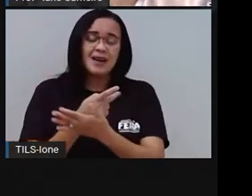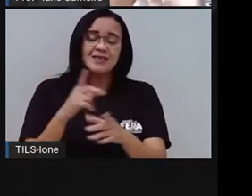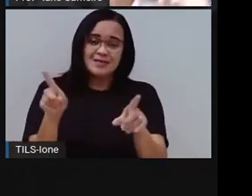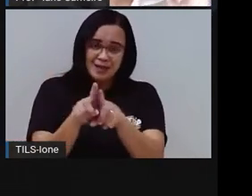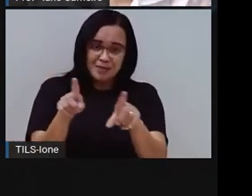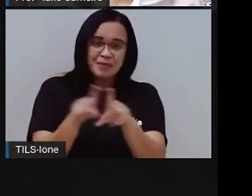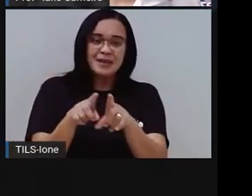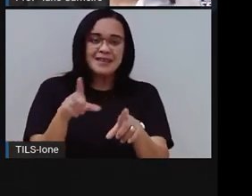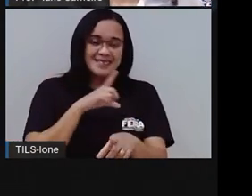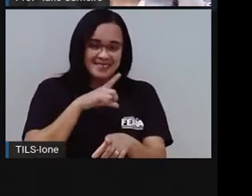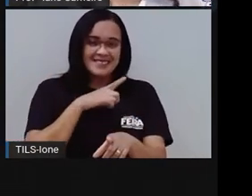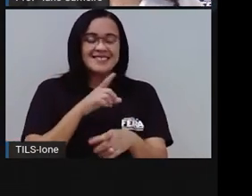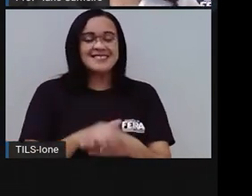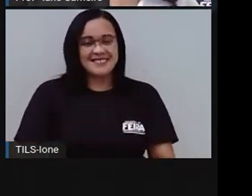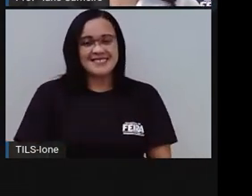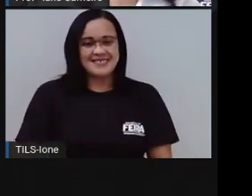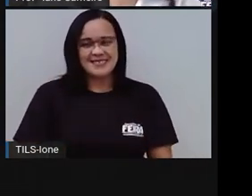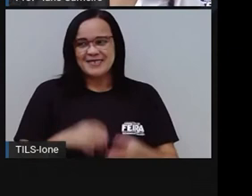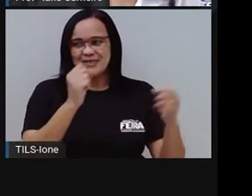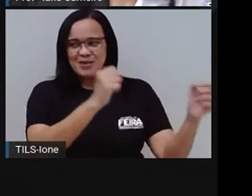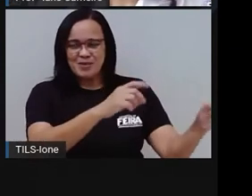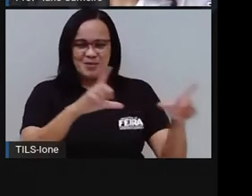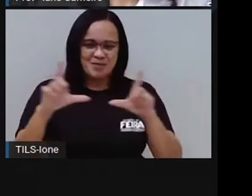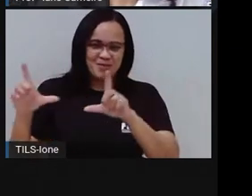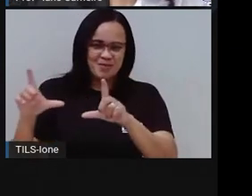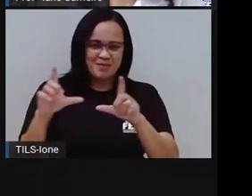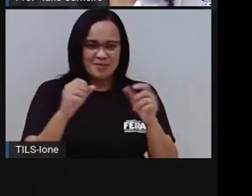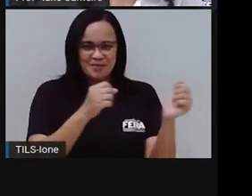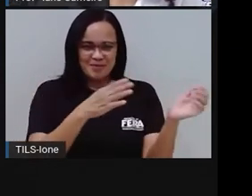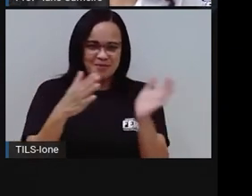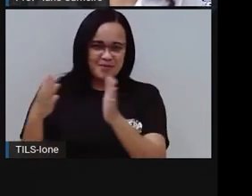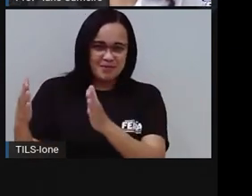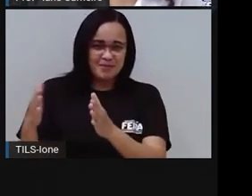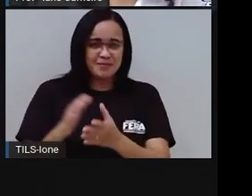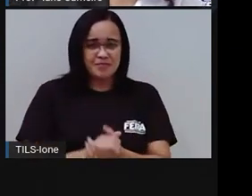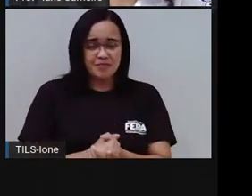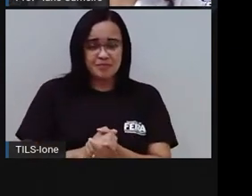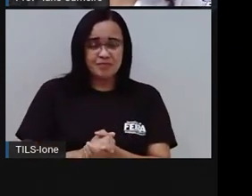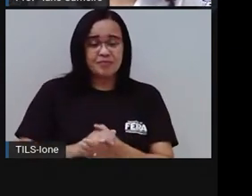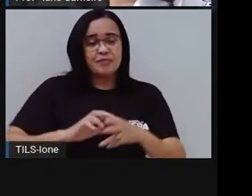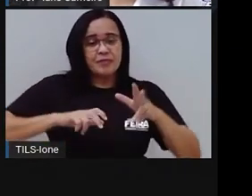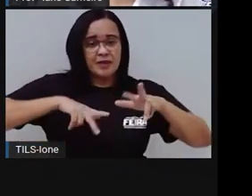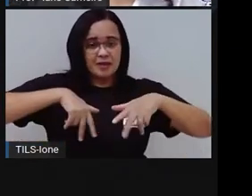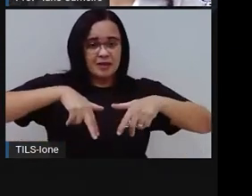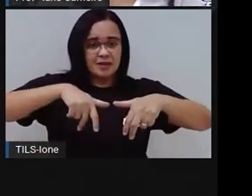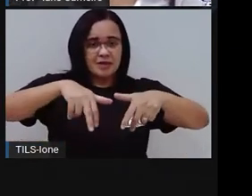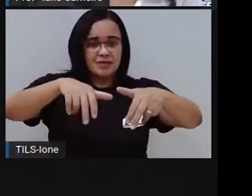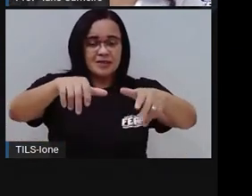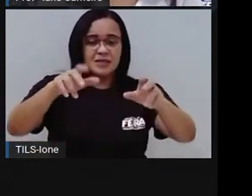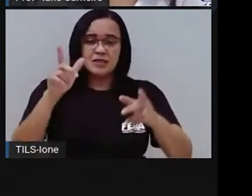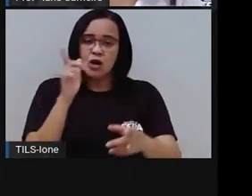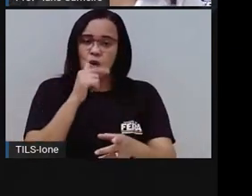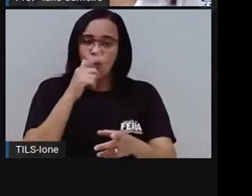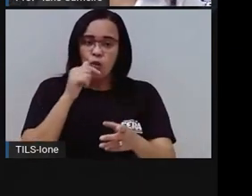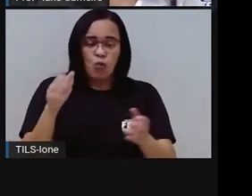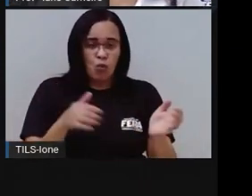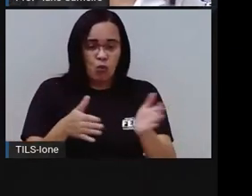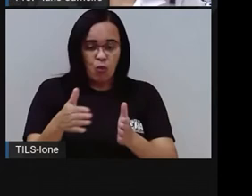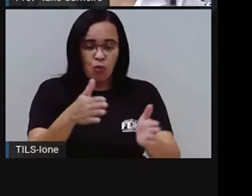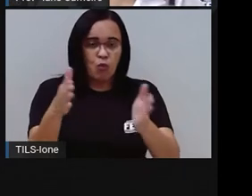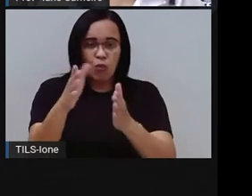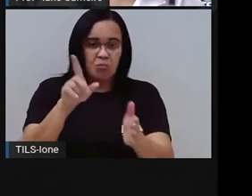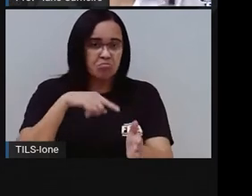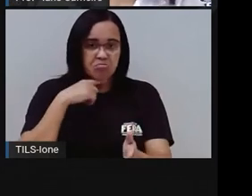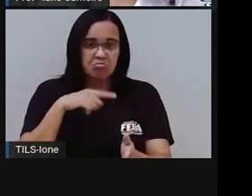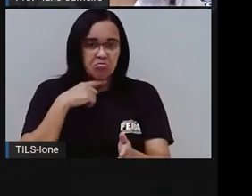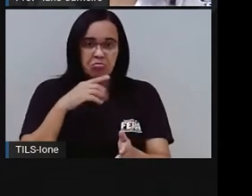errou todo o resto. O próximo. Mesmo atravessando o rio, consegue não se molhar. Esse